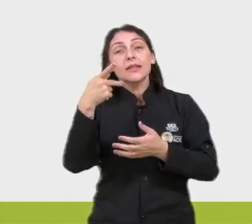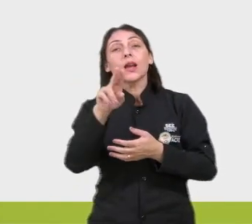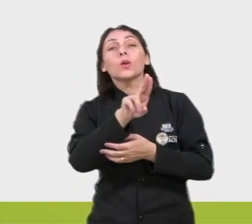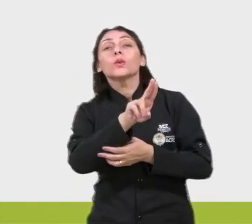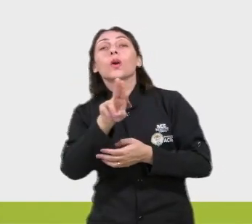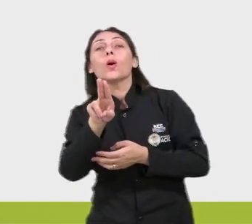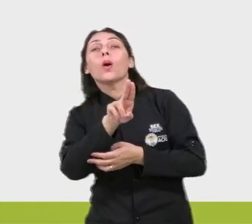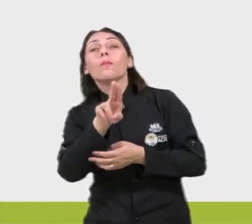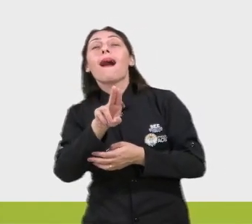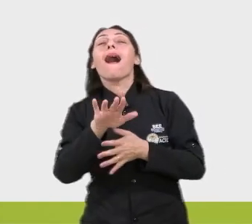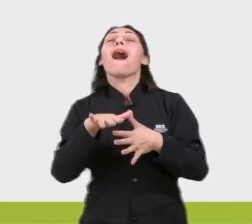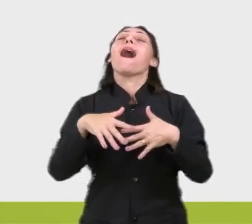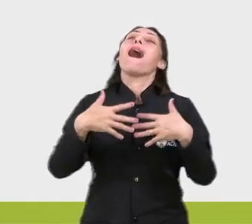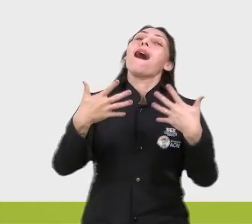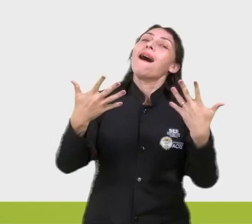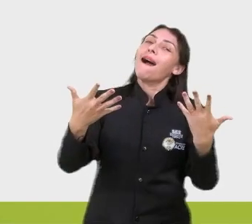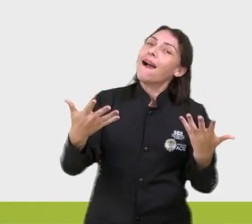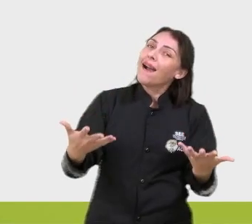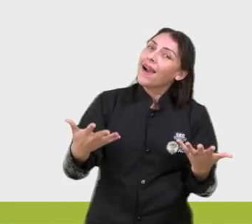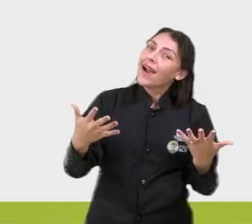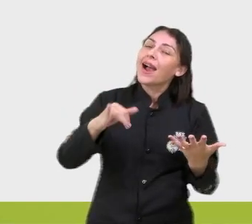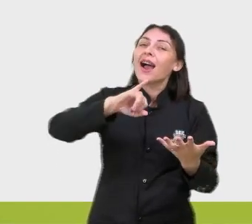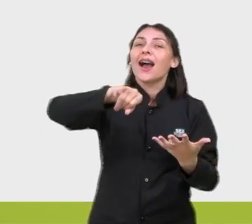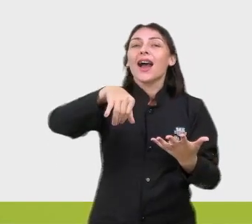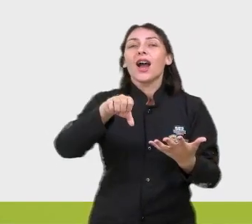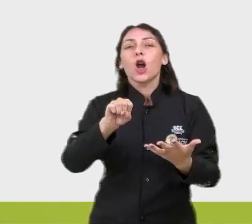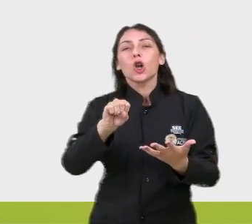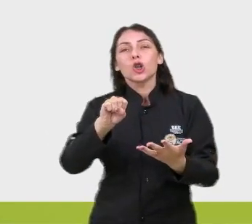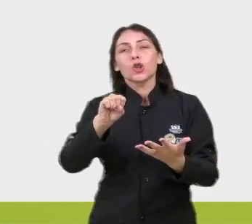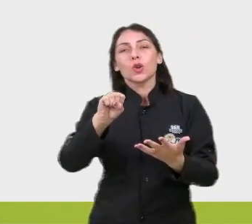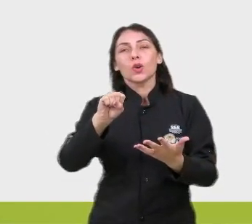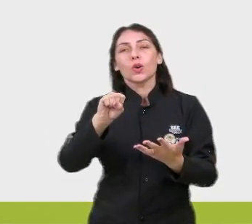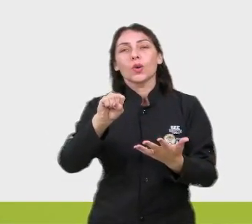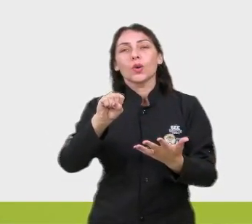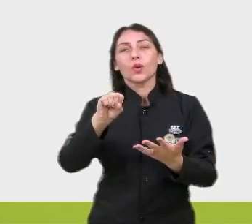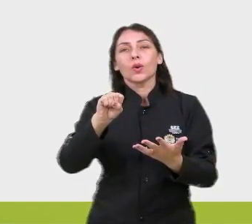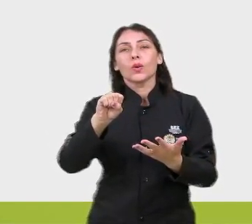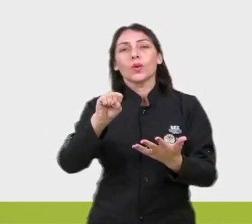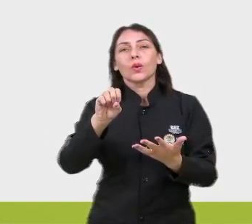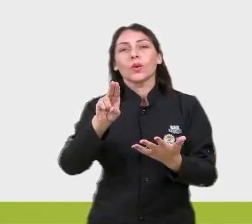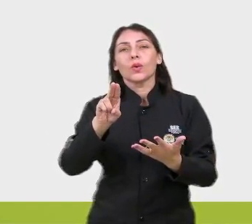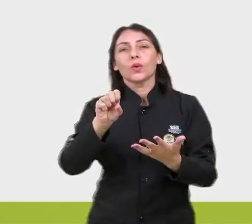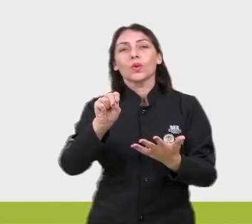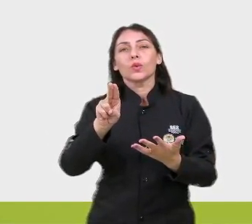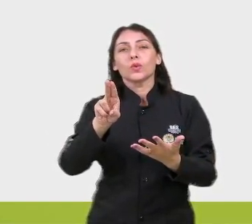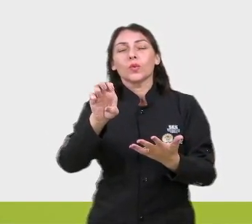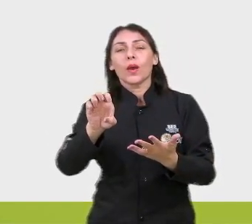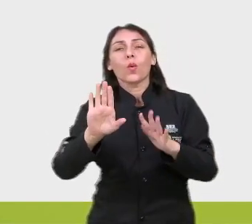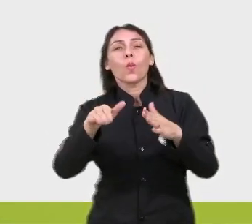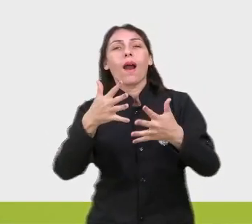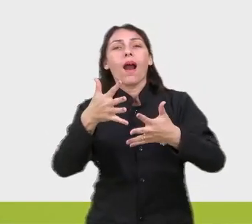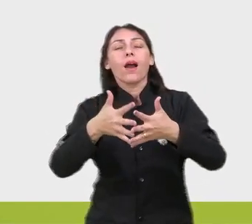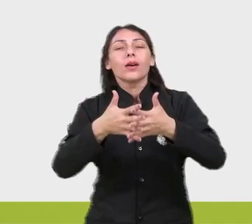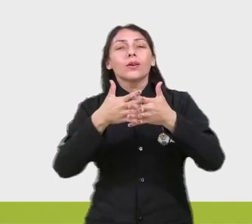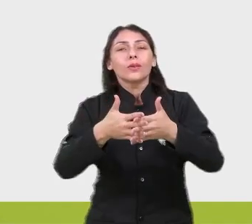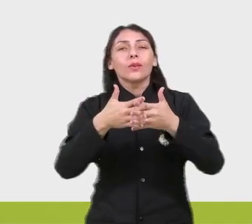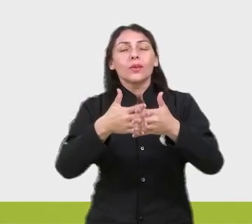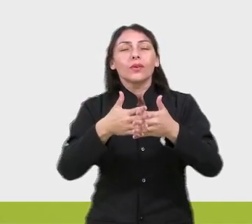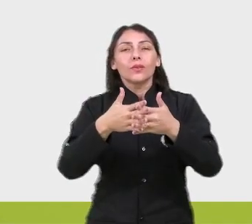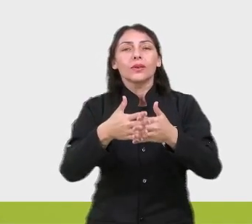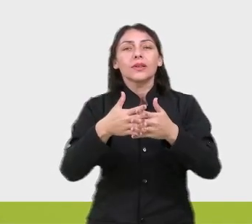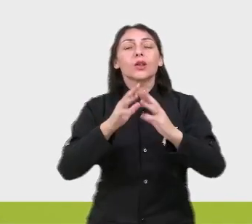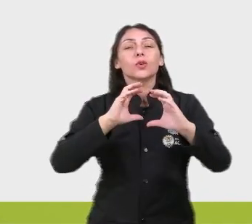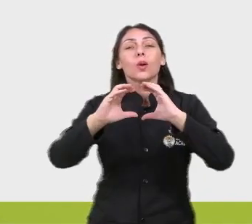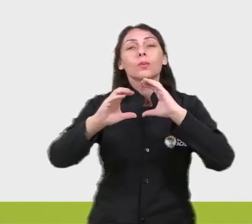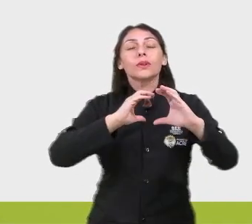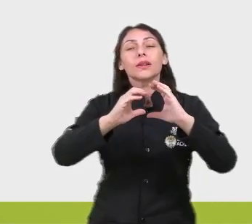nome. Ah, sim, Josué. Qual foi a confusão, gente? Qual foi a questão de